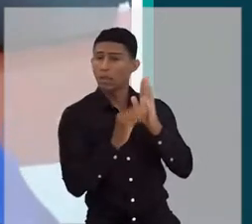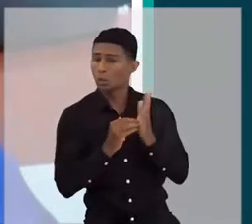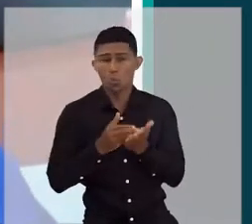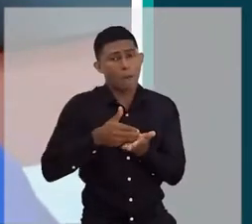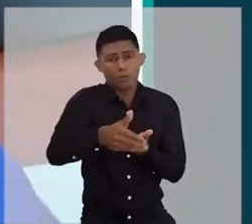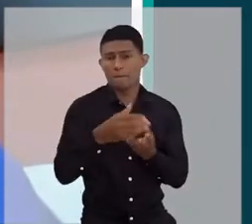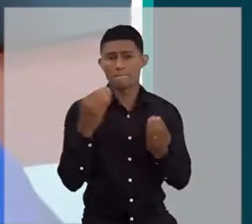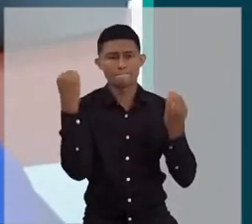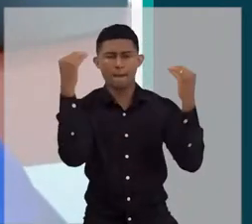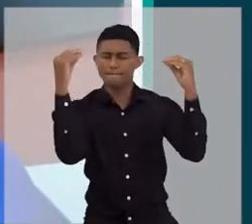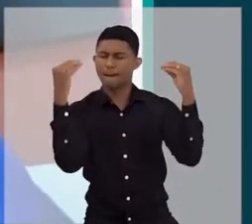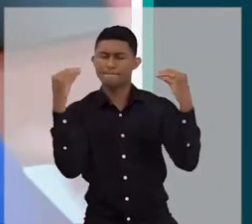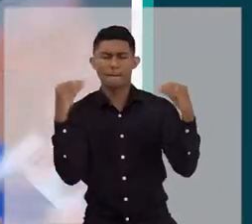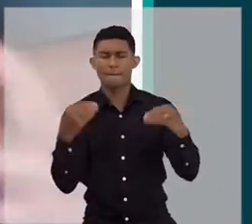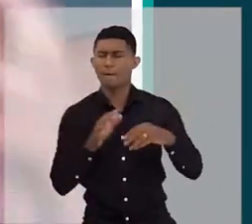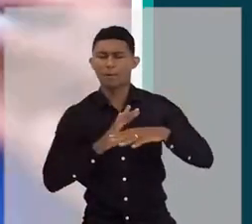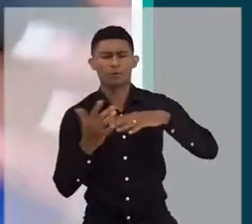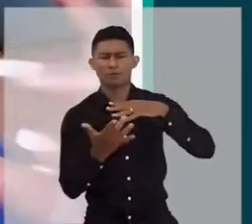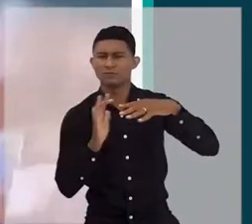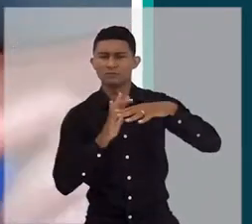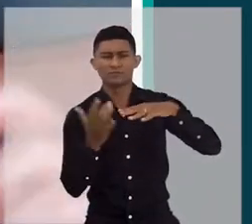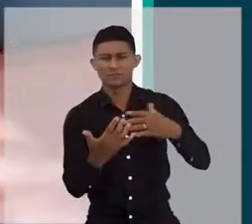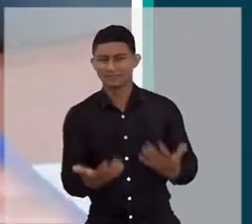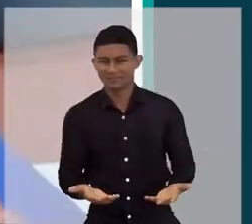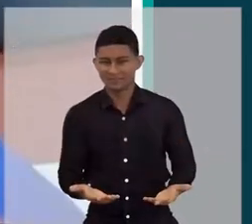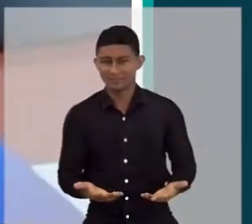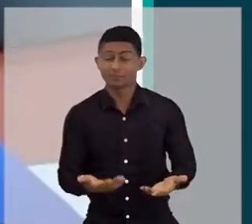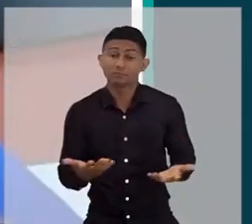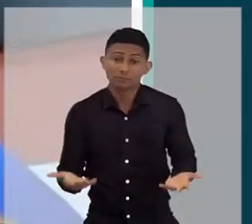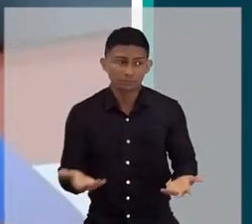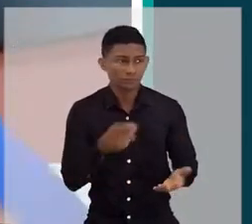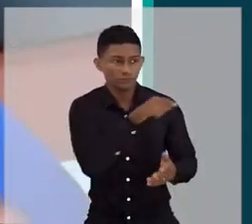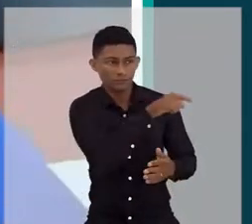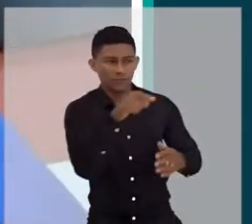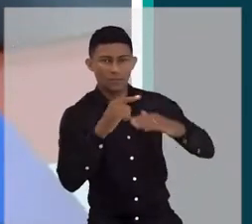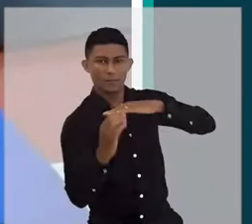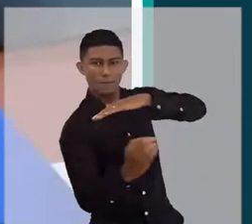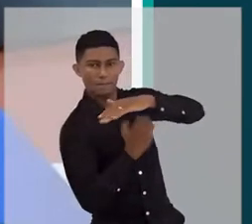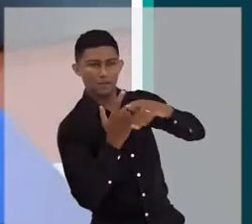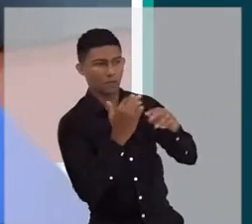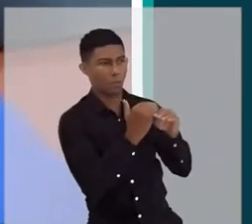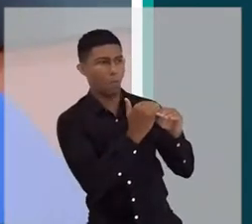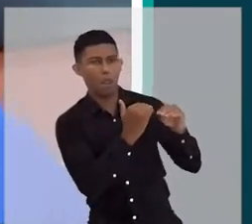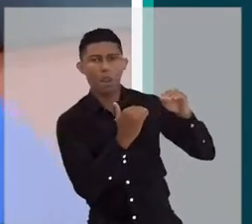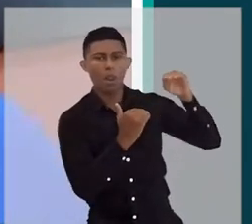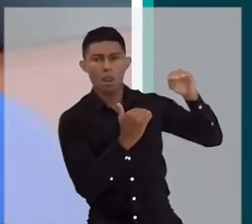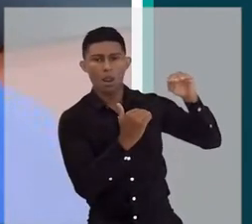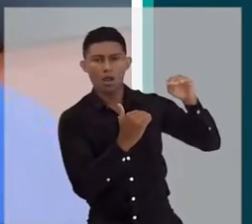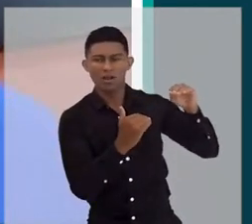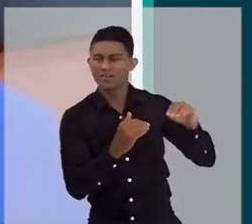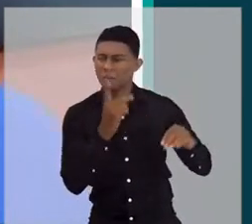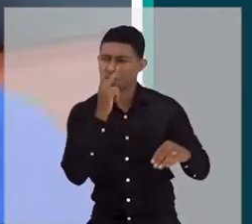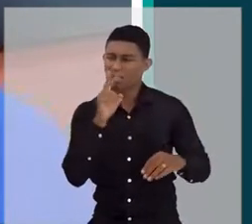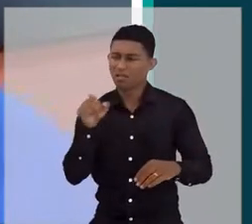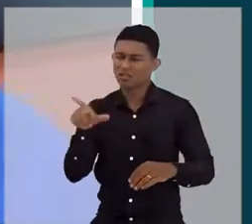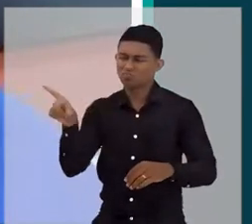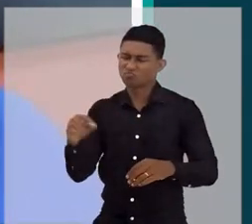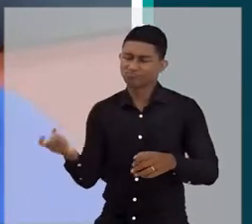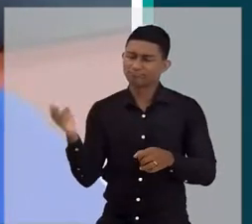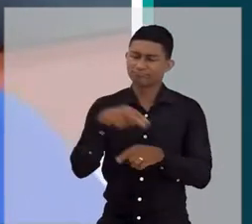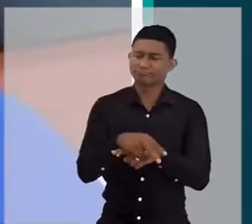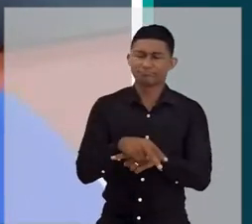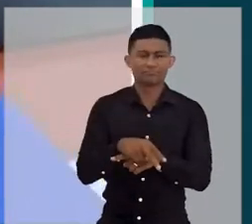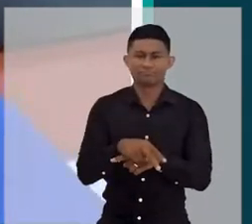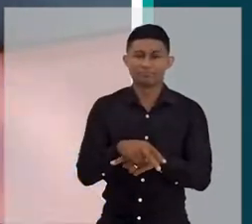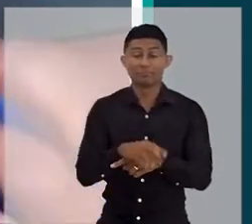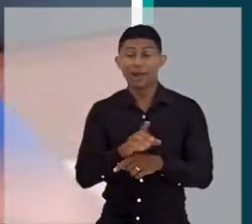perspectiva. E essa pessoa, ela não é tão vista pelas marcas, mas sabe o que ela vende? Os produtos dela.